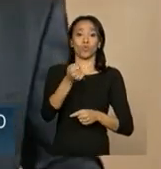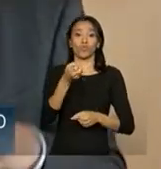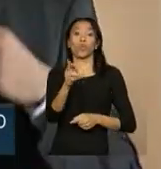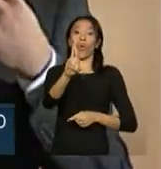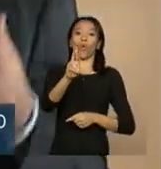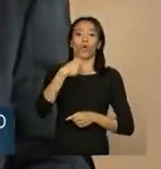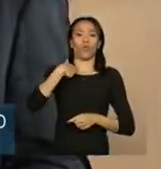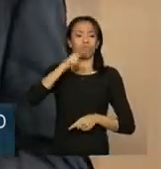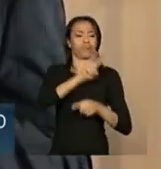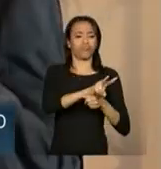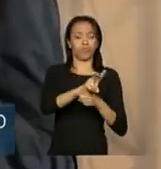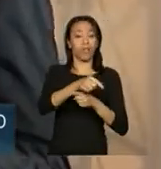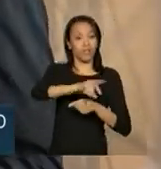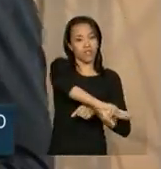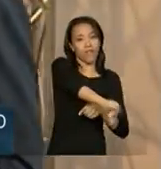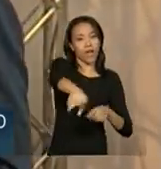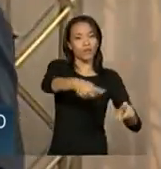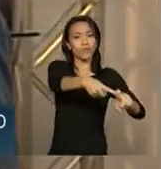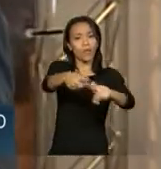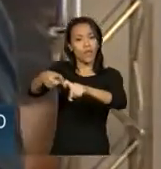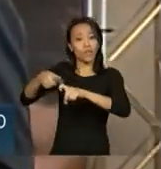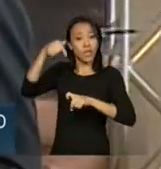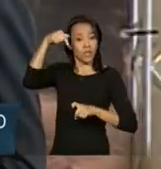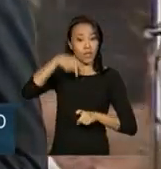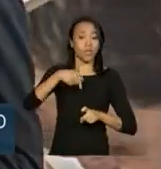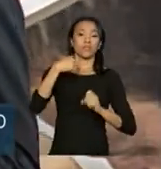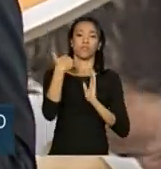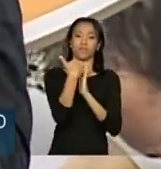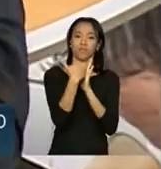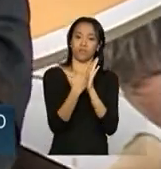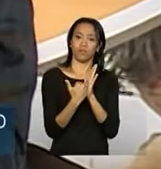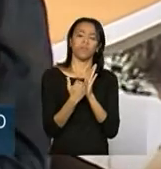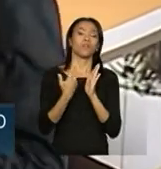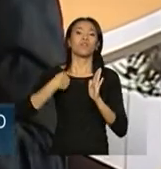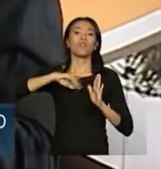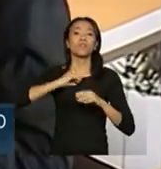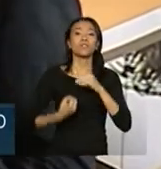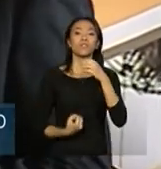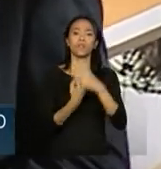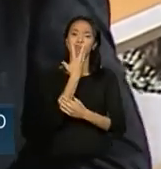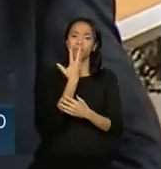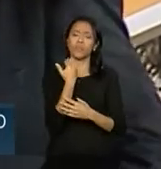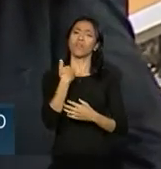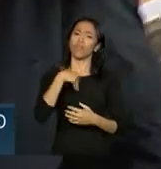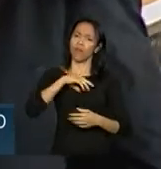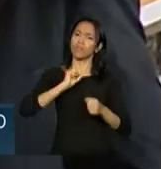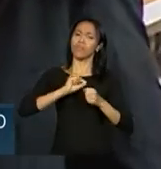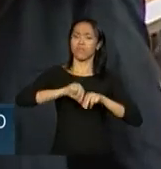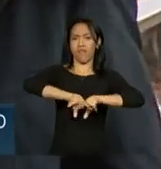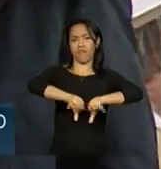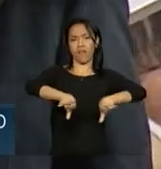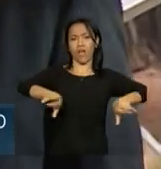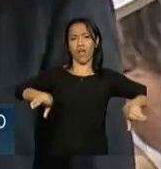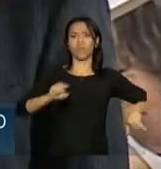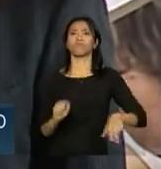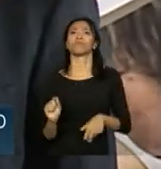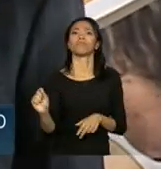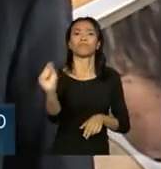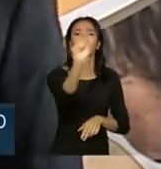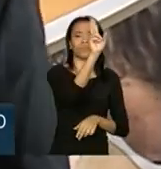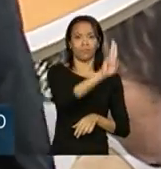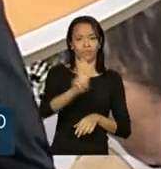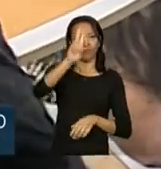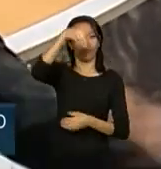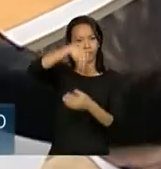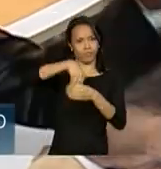Então, esse modelo que nós criamos no Mais Médicos, a gente faz em várias universidades do nosso país, tem experiências